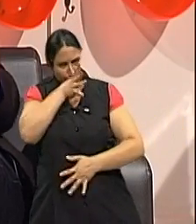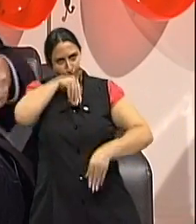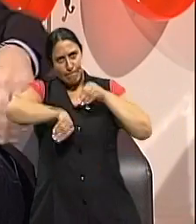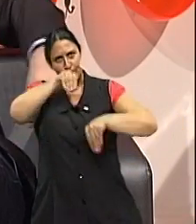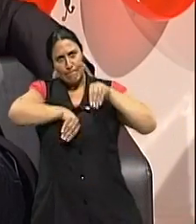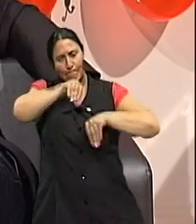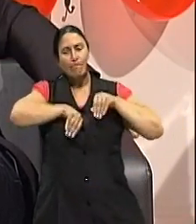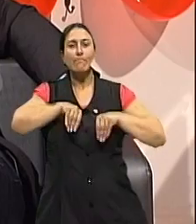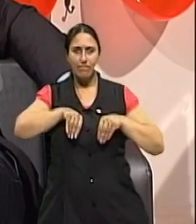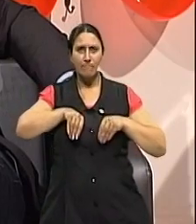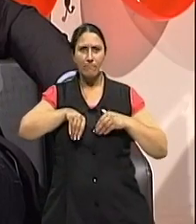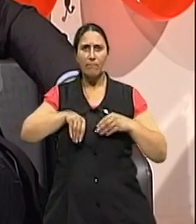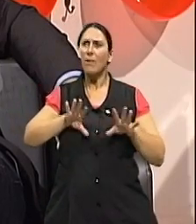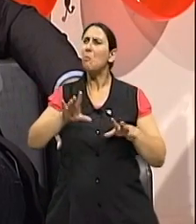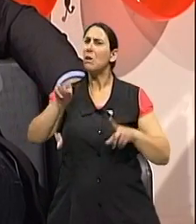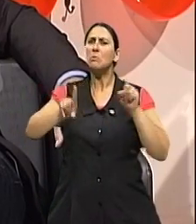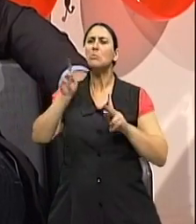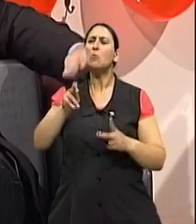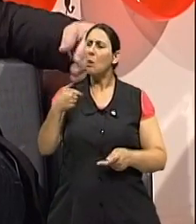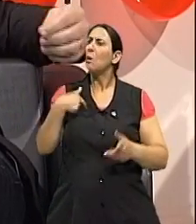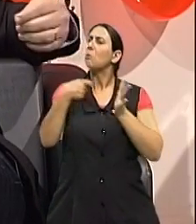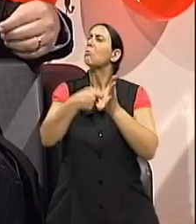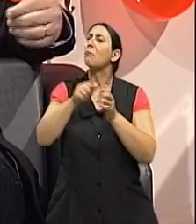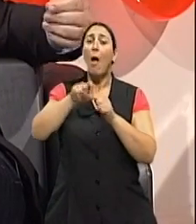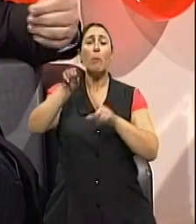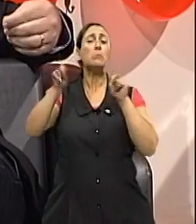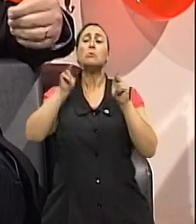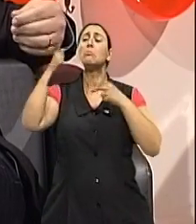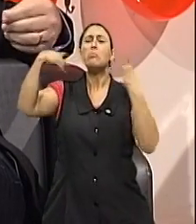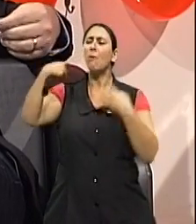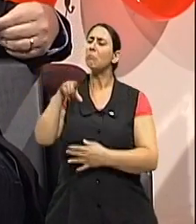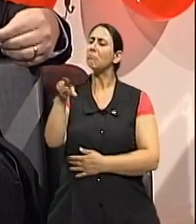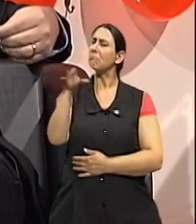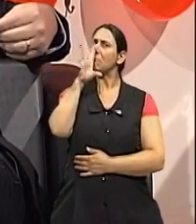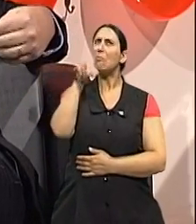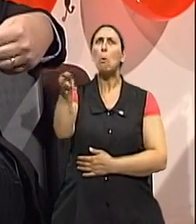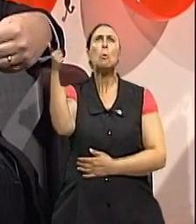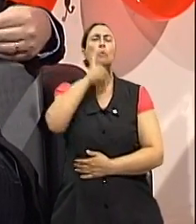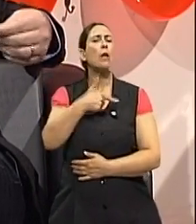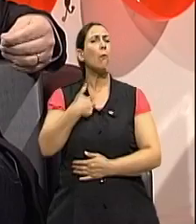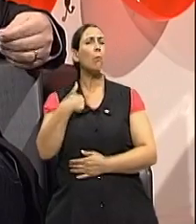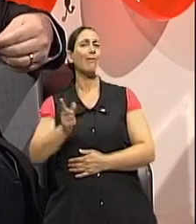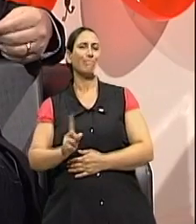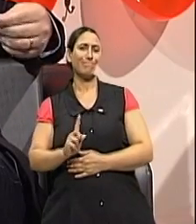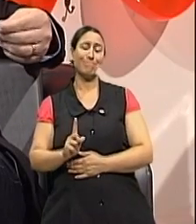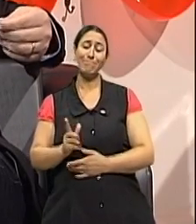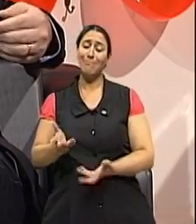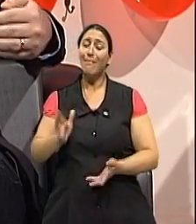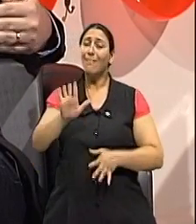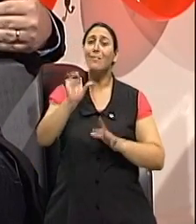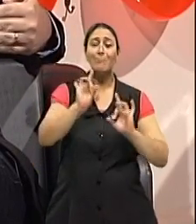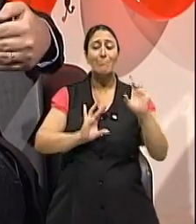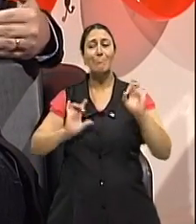vezes, diz, poxa, mas eu tento fazer isso, eu não consigo. Então, cada caso é um caso, e é fundamental a gente sempre